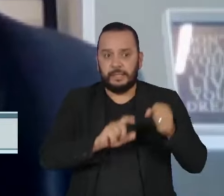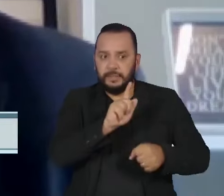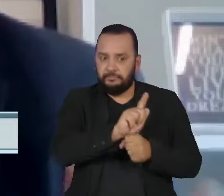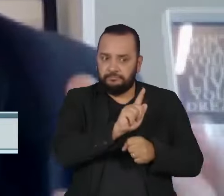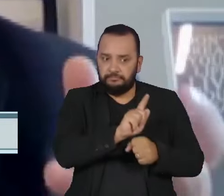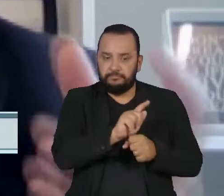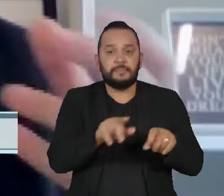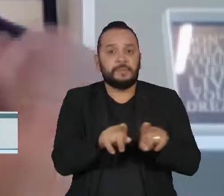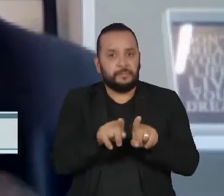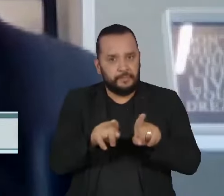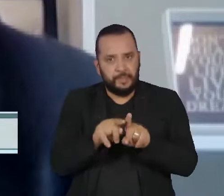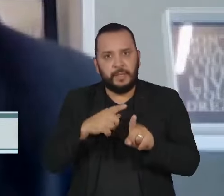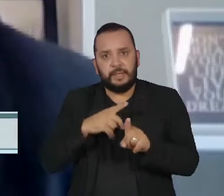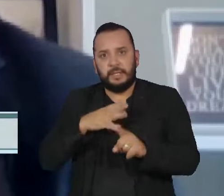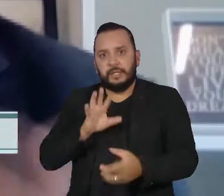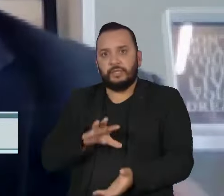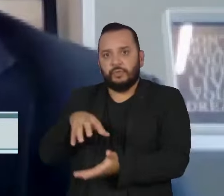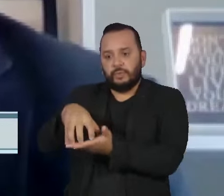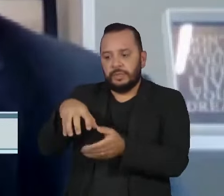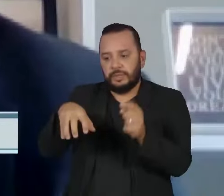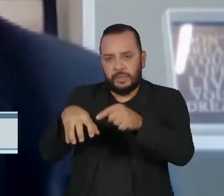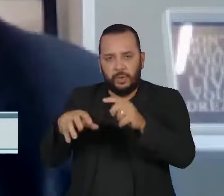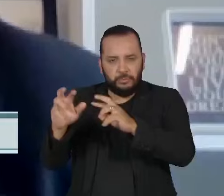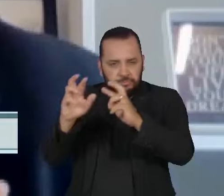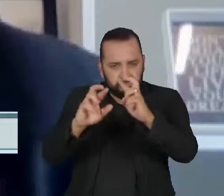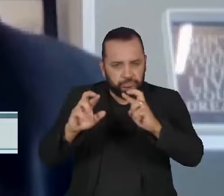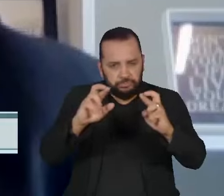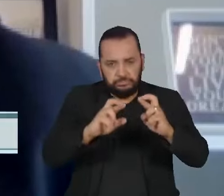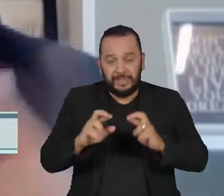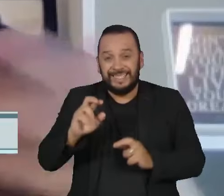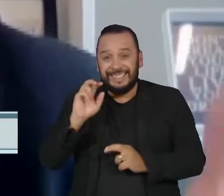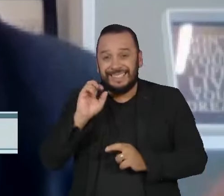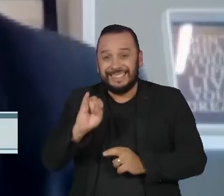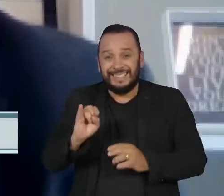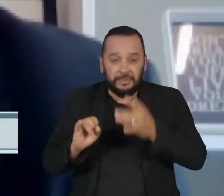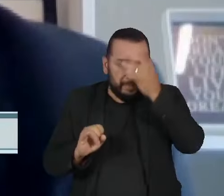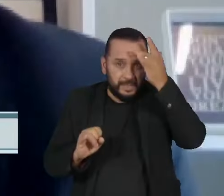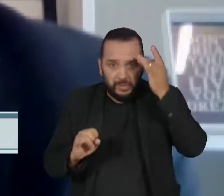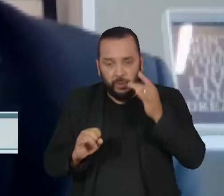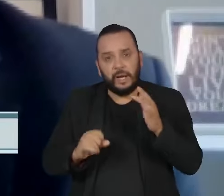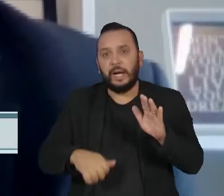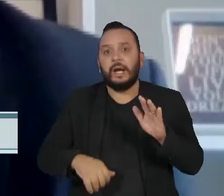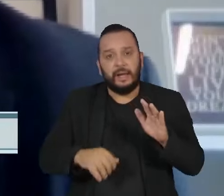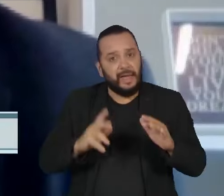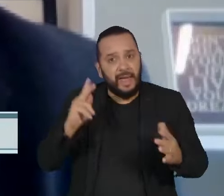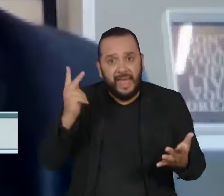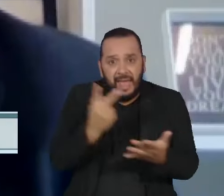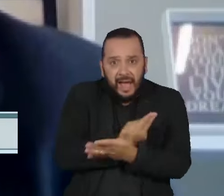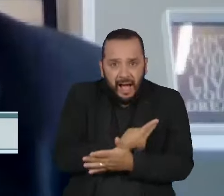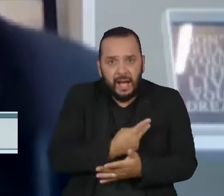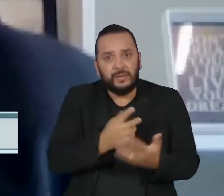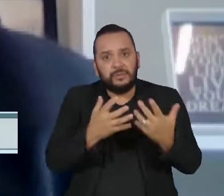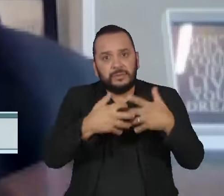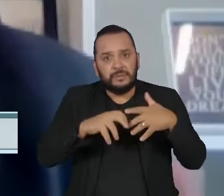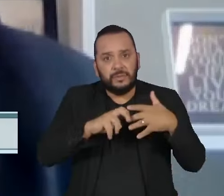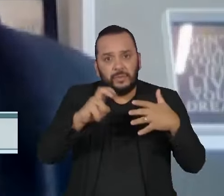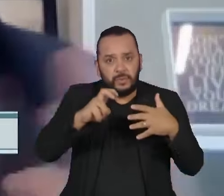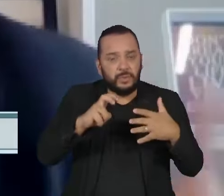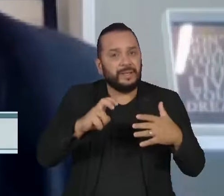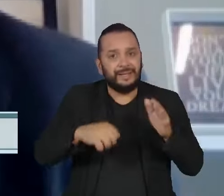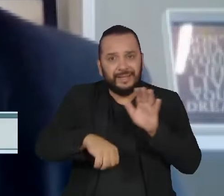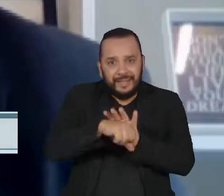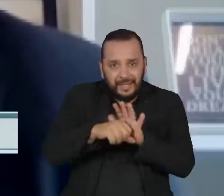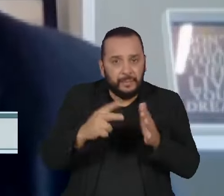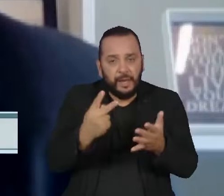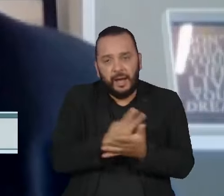competente, prevê novas sanções administrativas que podem chegar a multas de até 35 milhões de euros